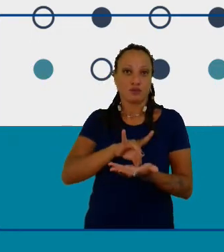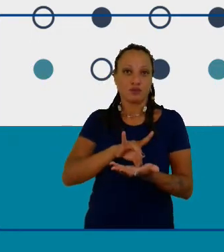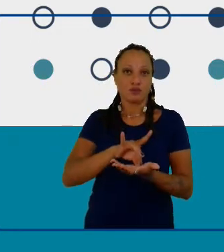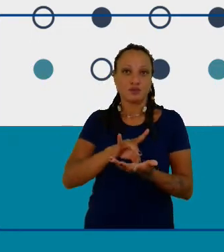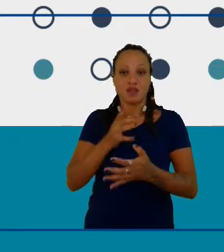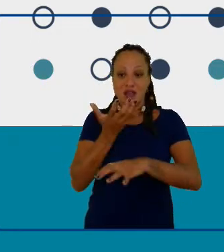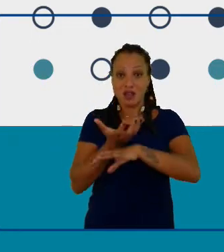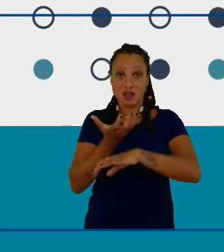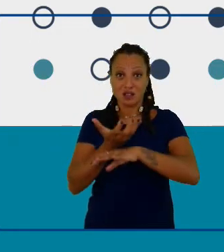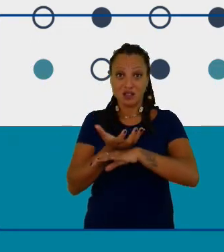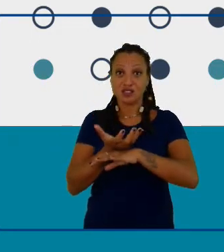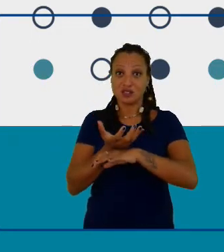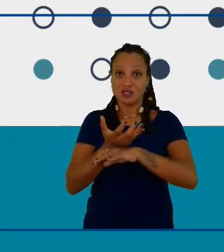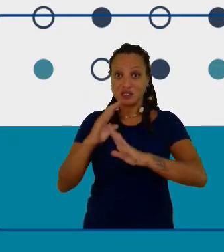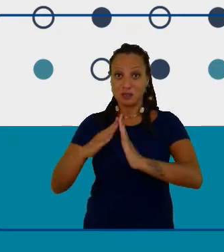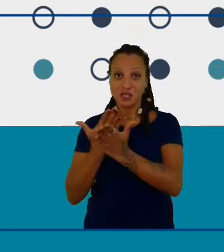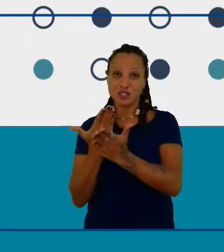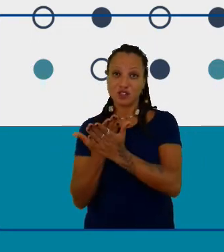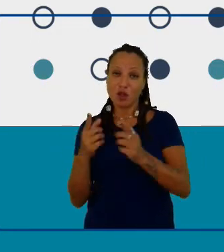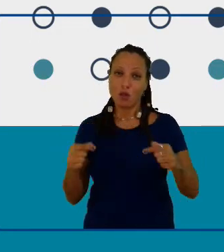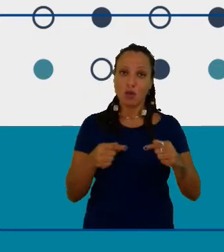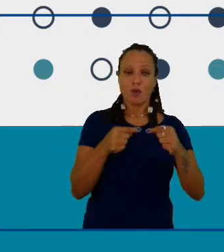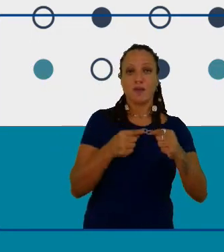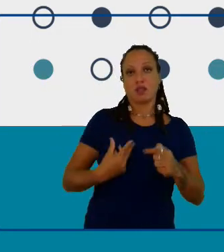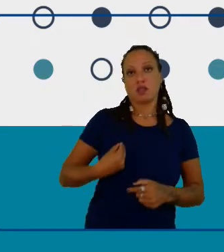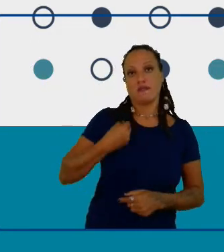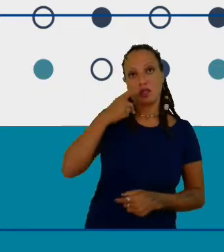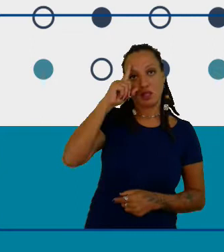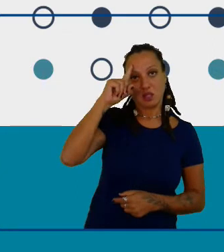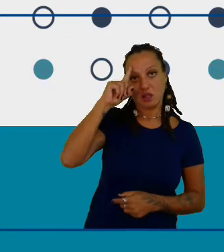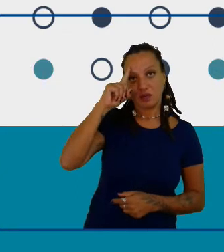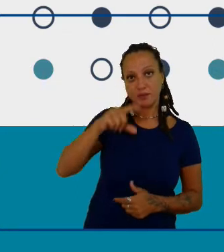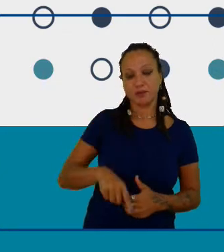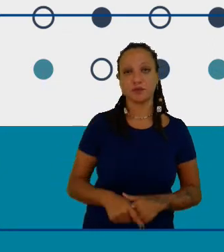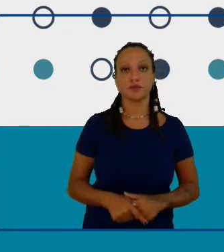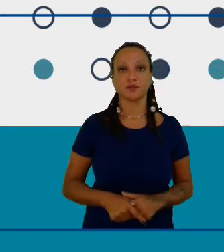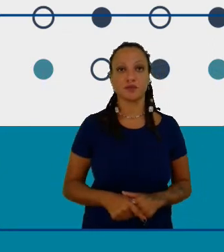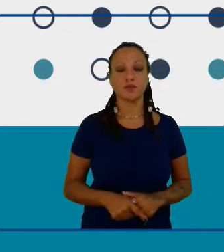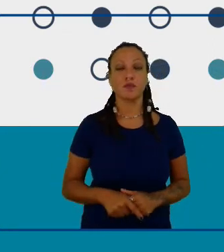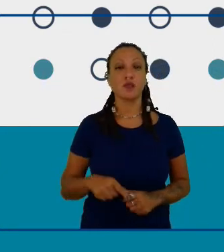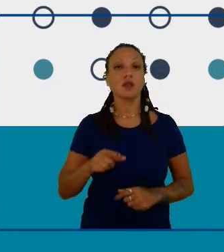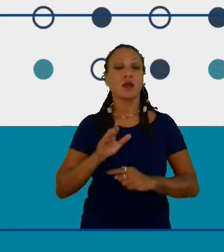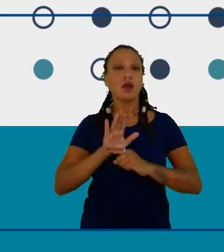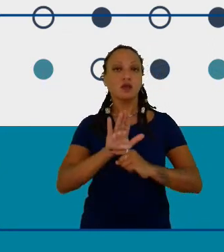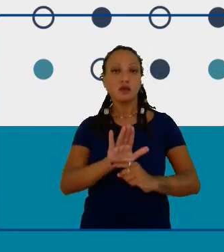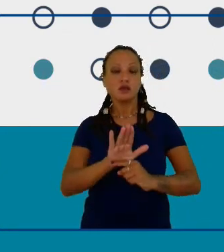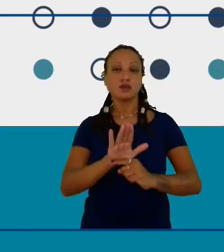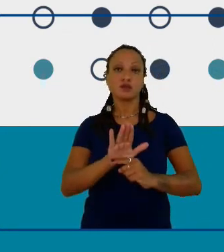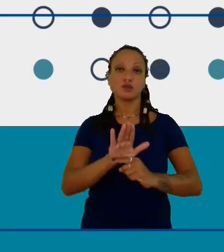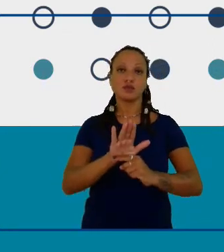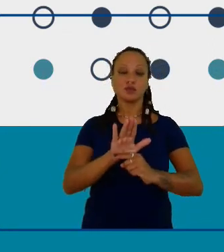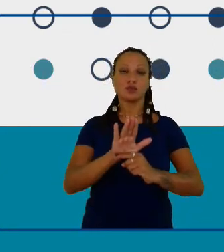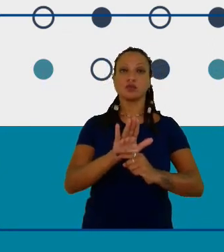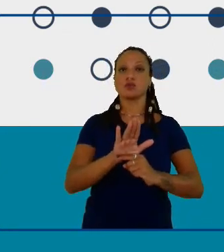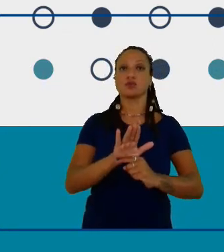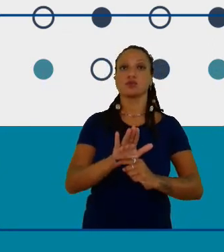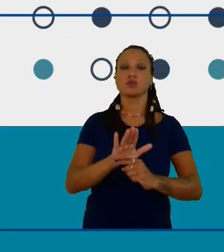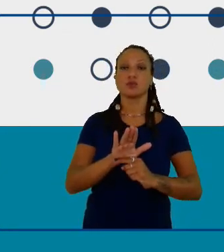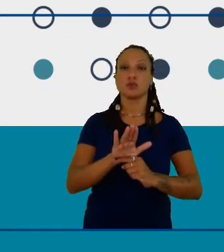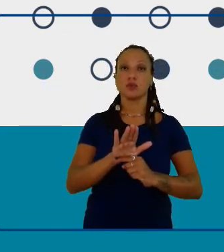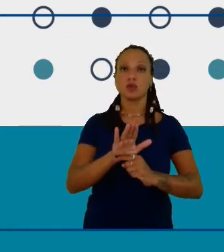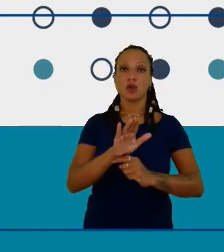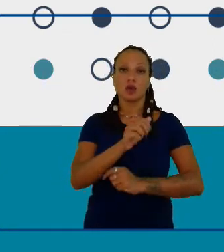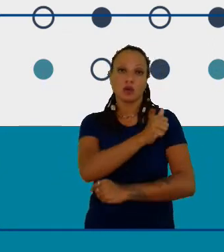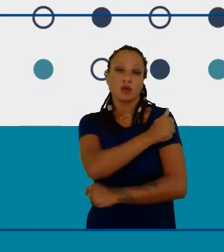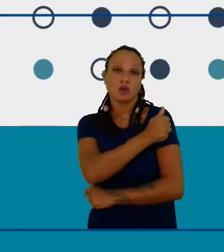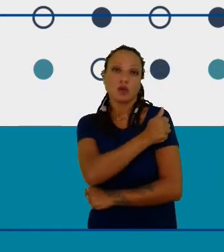com outros tópicos do currículo então isso ajuda a colocar o estudante